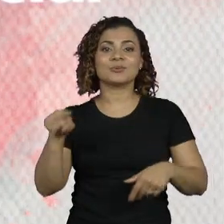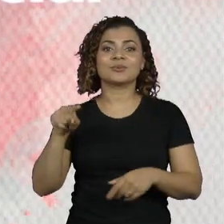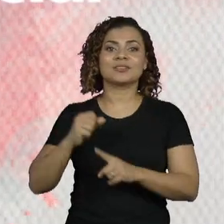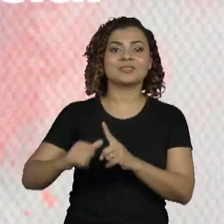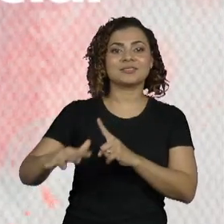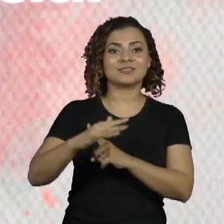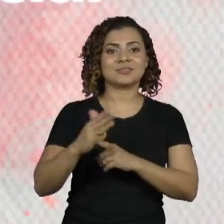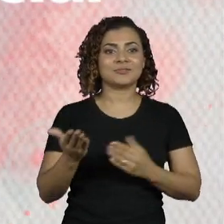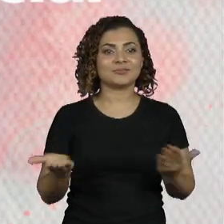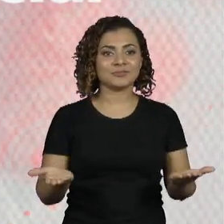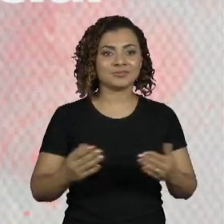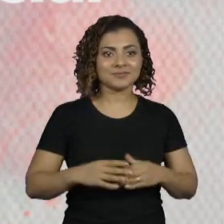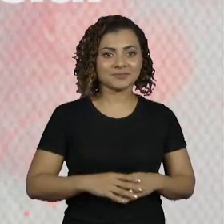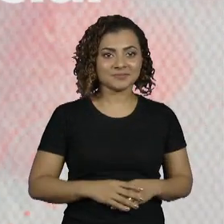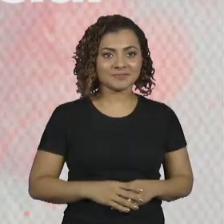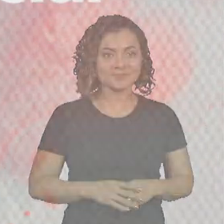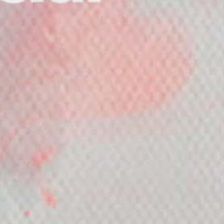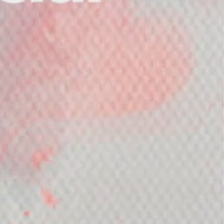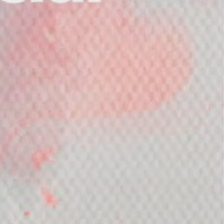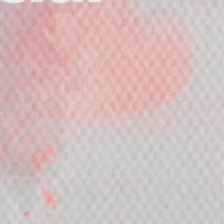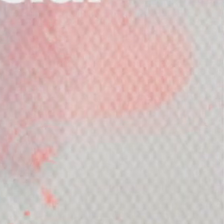TV Cultura e Itaú Social. Tchau.